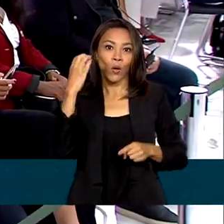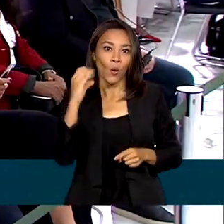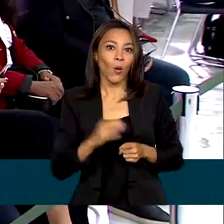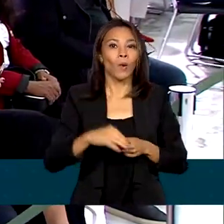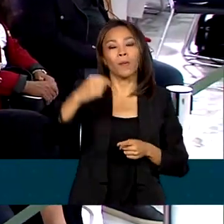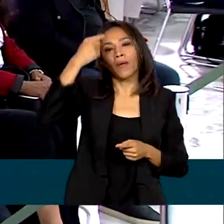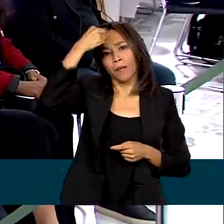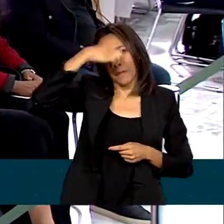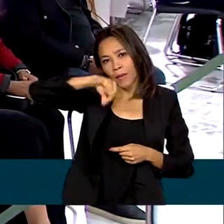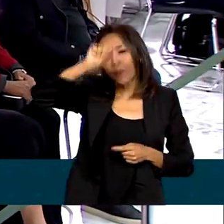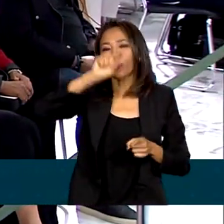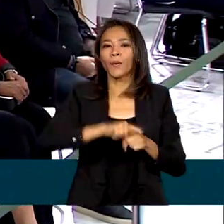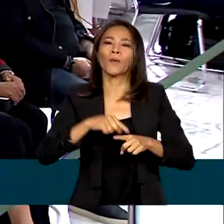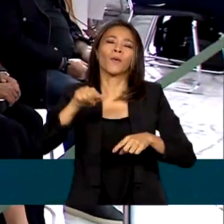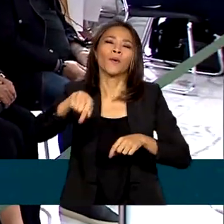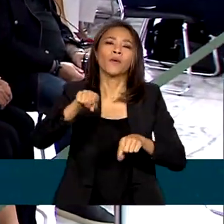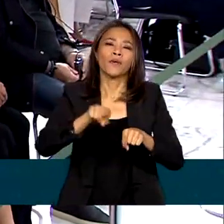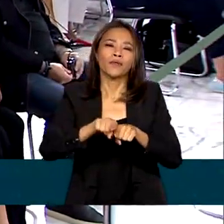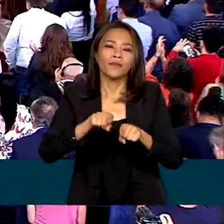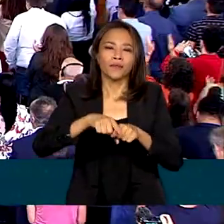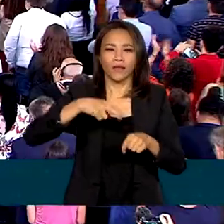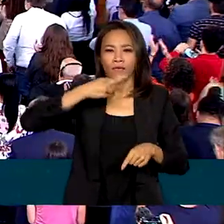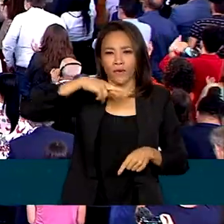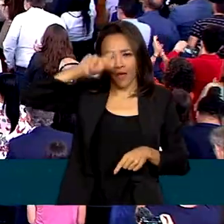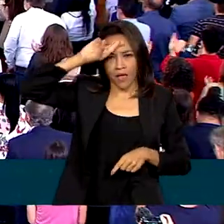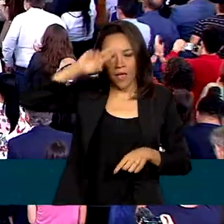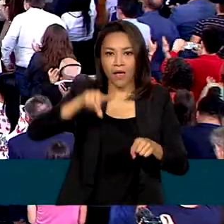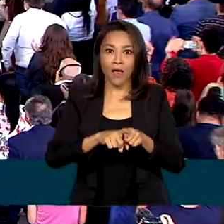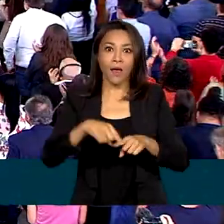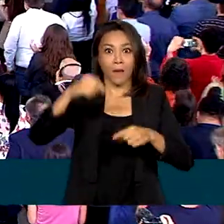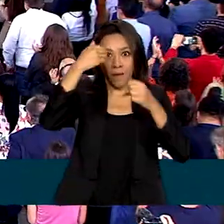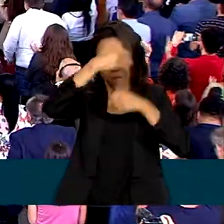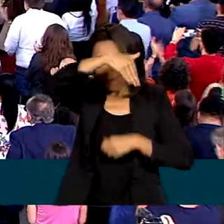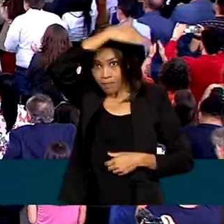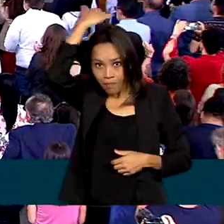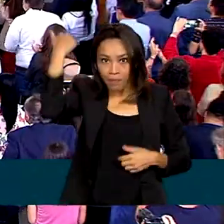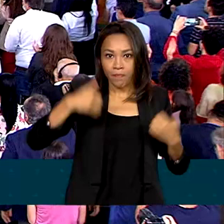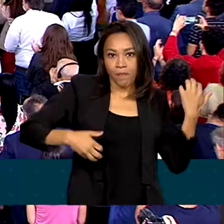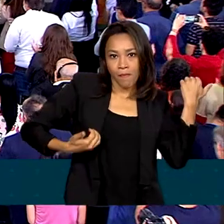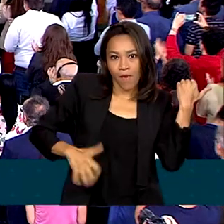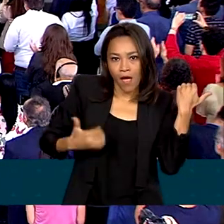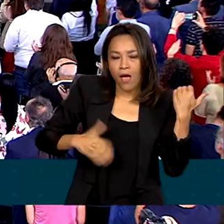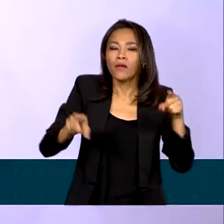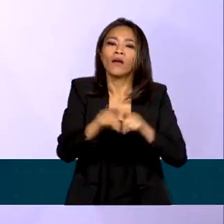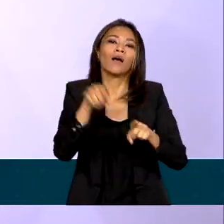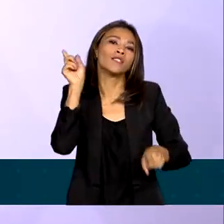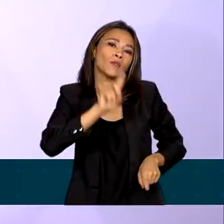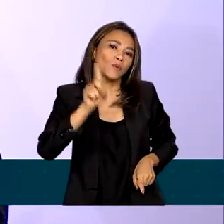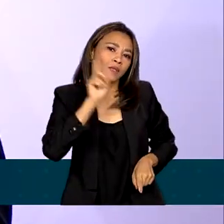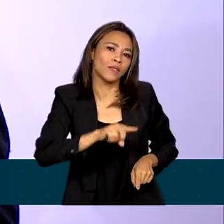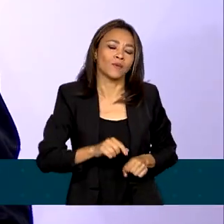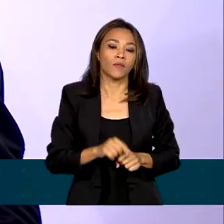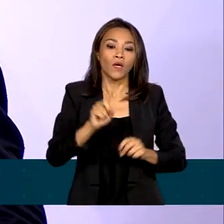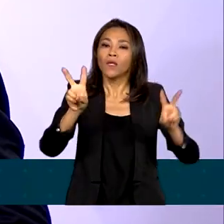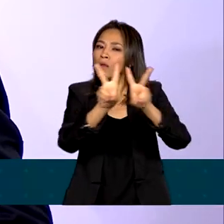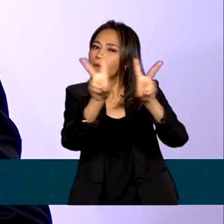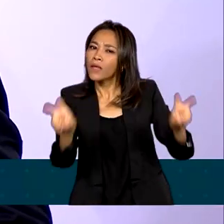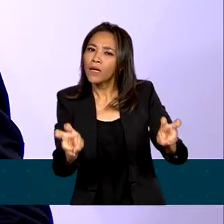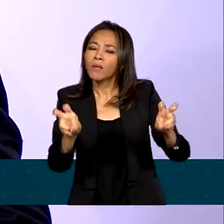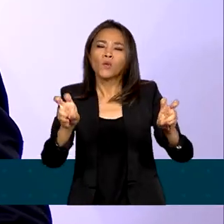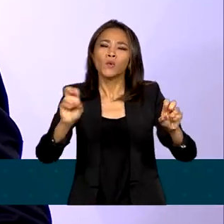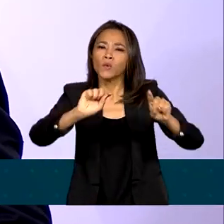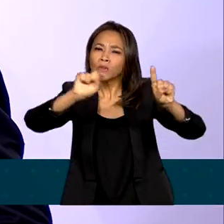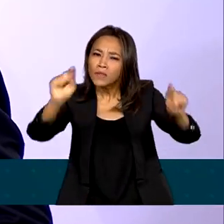Peru, Guatemala, República Dominicana, México e Estados Unidos. Em pauta, os desafios que unem os